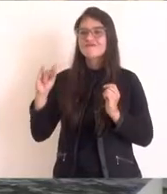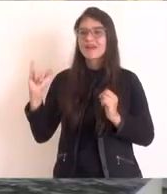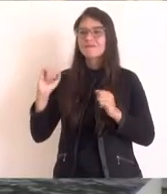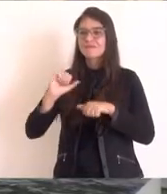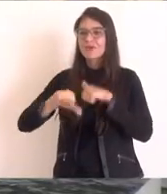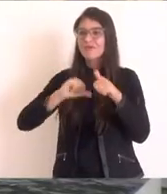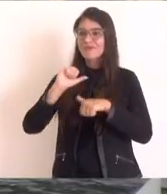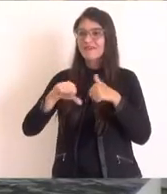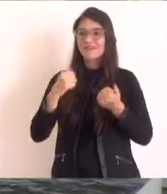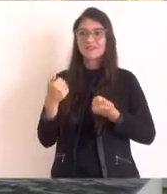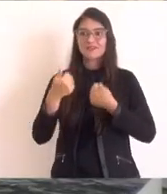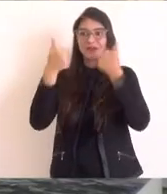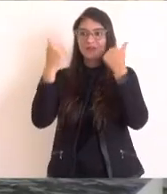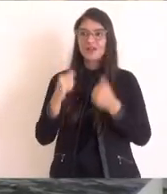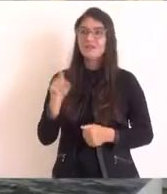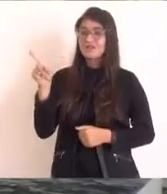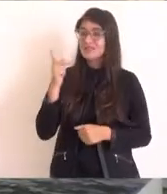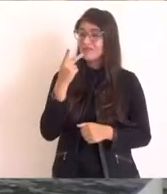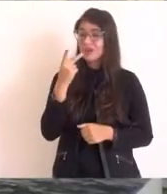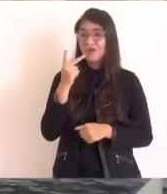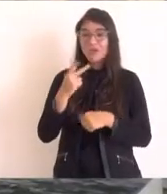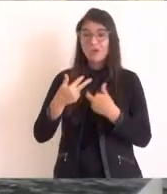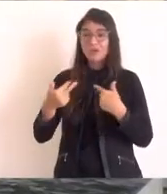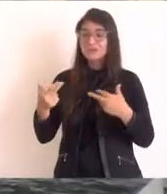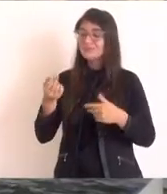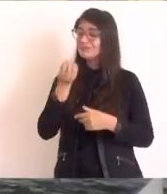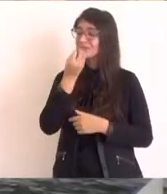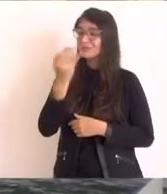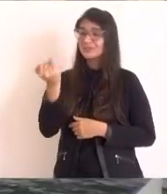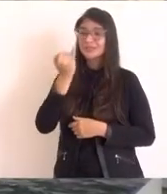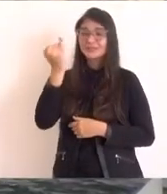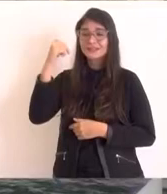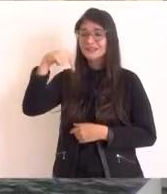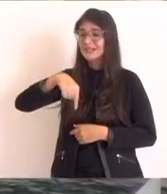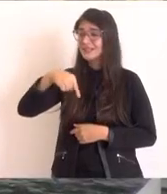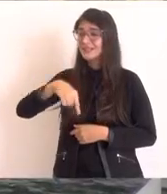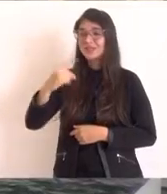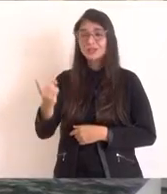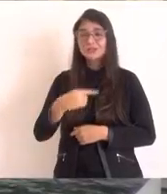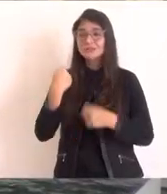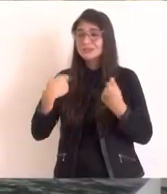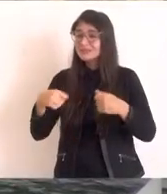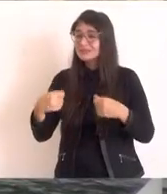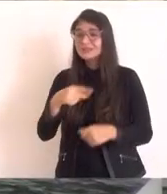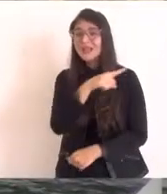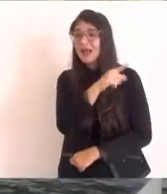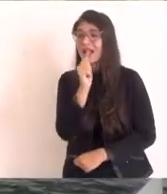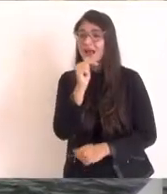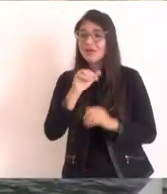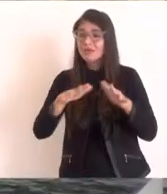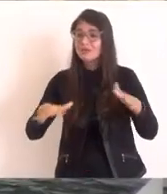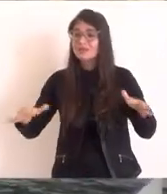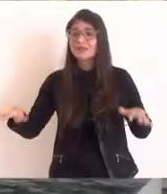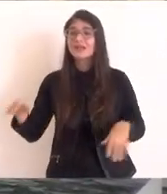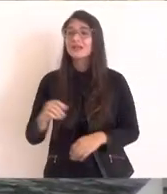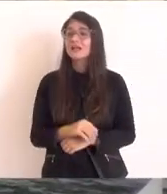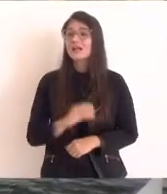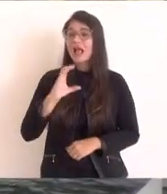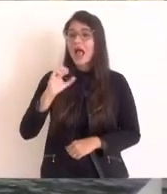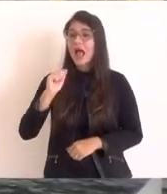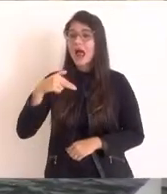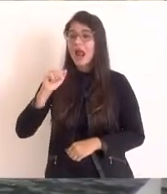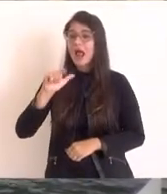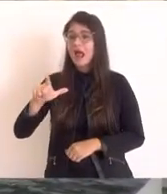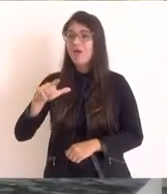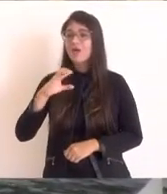de fazer dragagem, é tudo que a gente precisa aqui no nosso canal. E também essa colocação do nosso querido presidente da